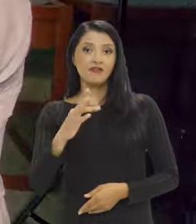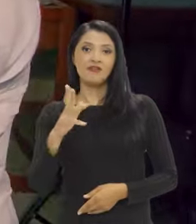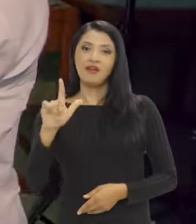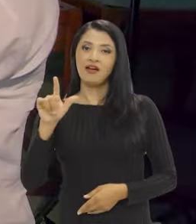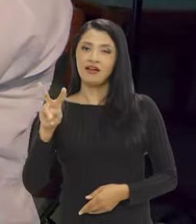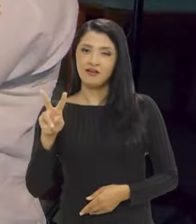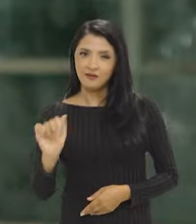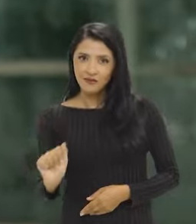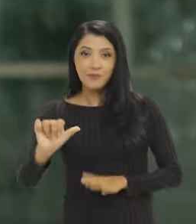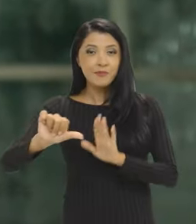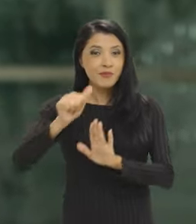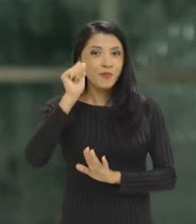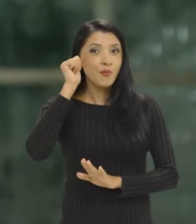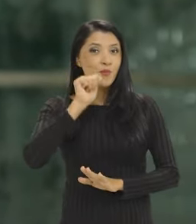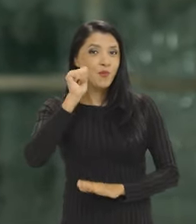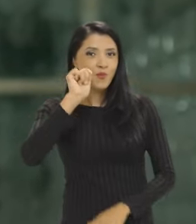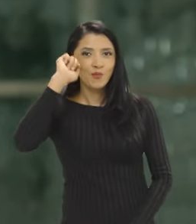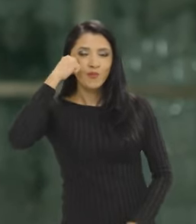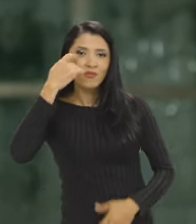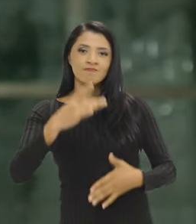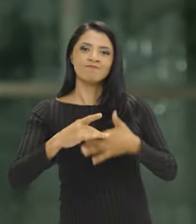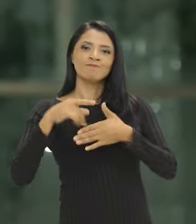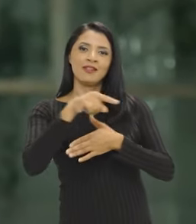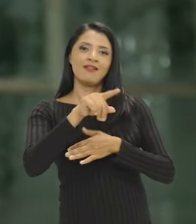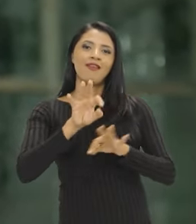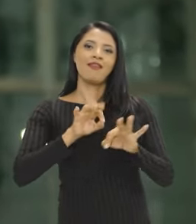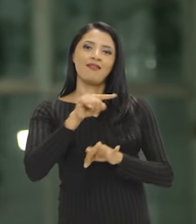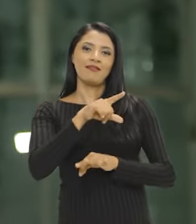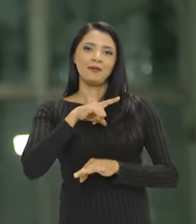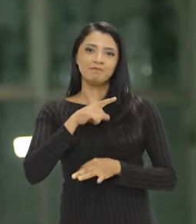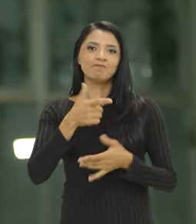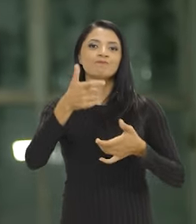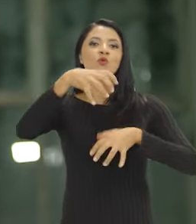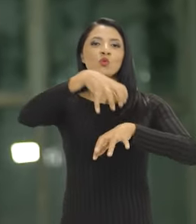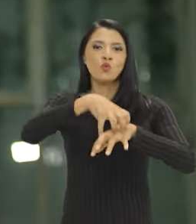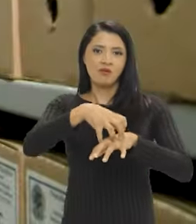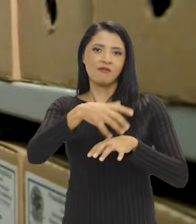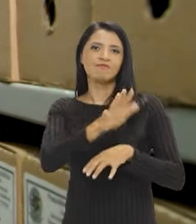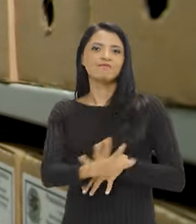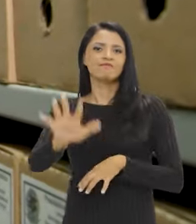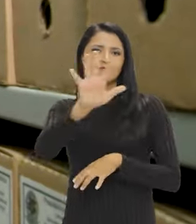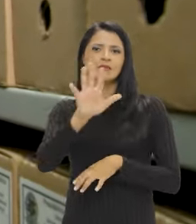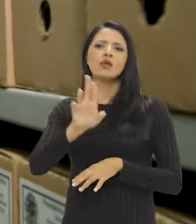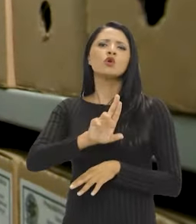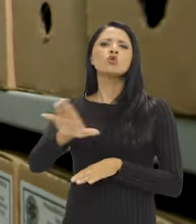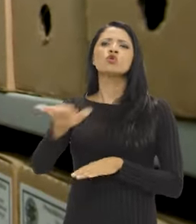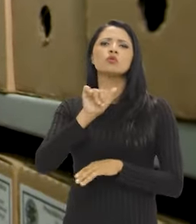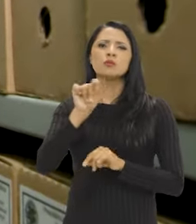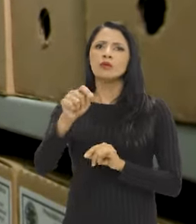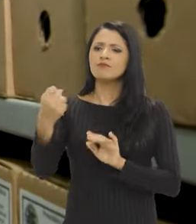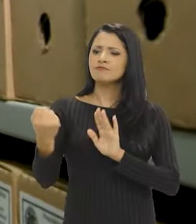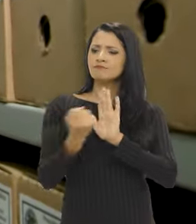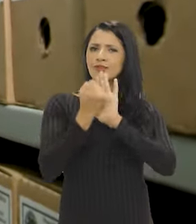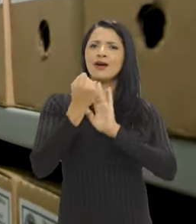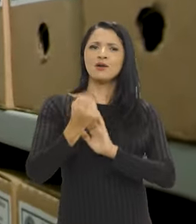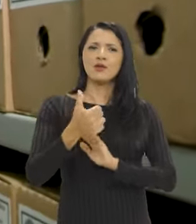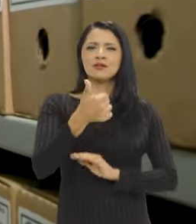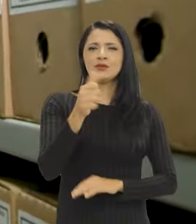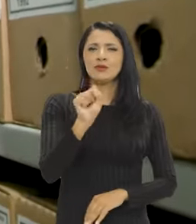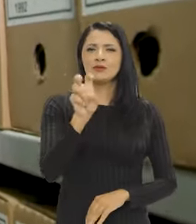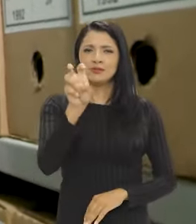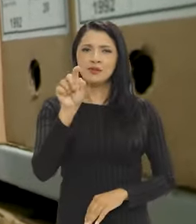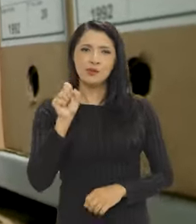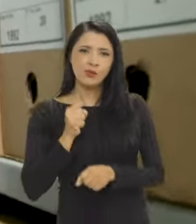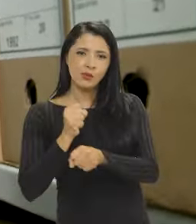Ana Flávia Magalhães é a primeira mulher negra a liderar o Arquivo Nacional. A nomeação dela representa não apenas um marco